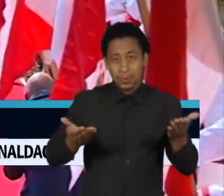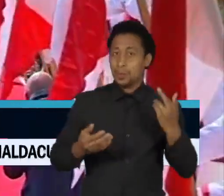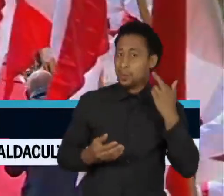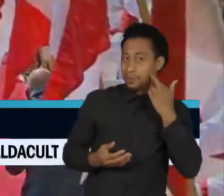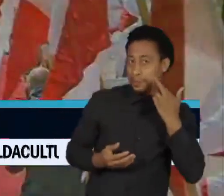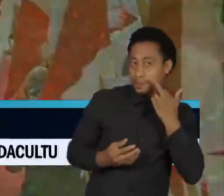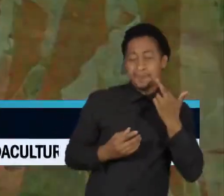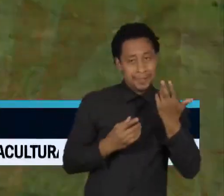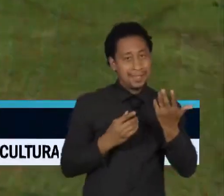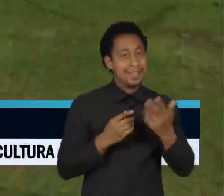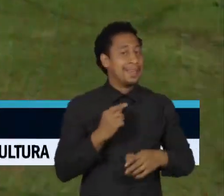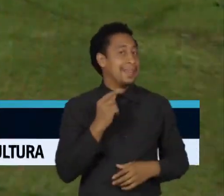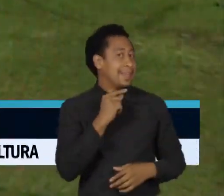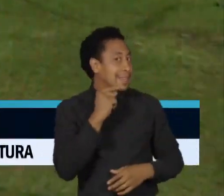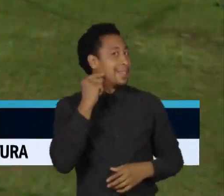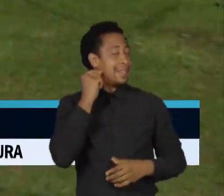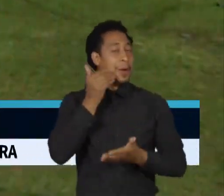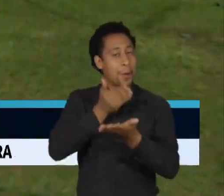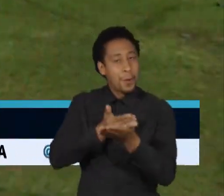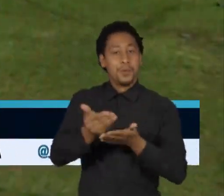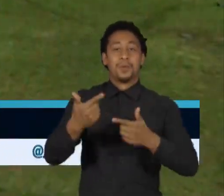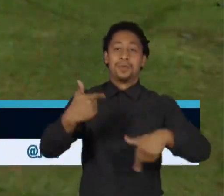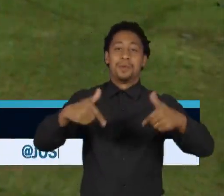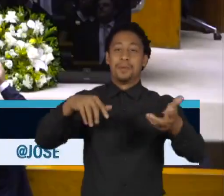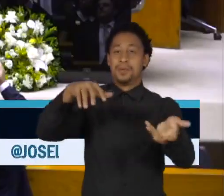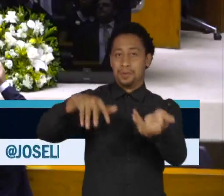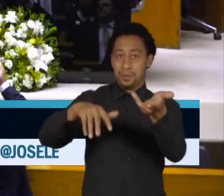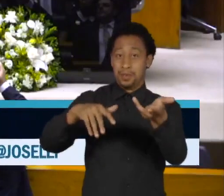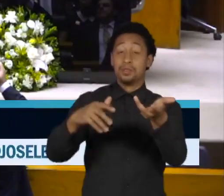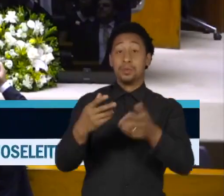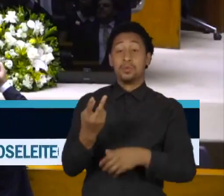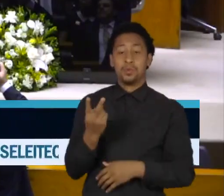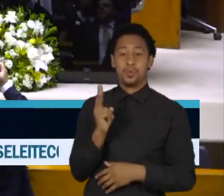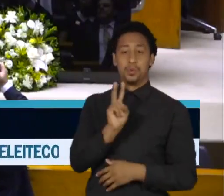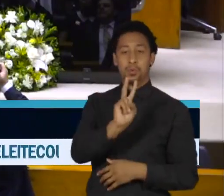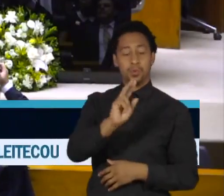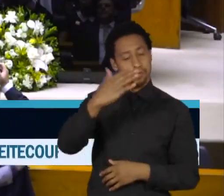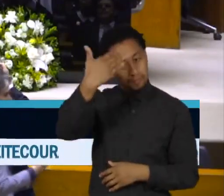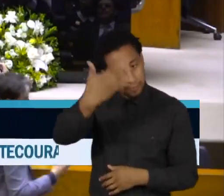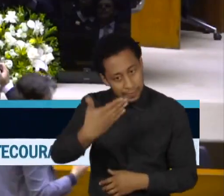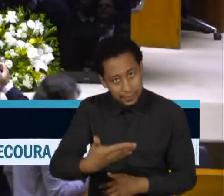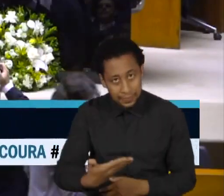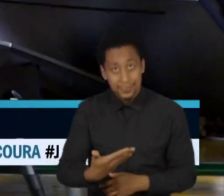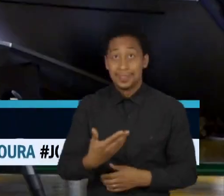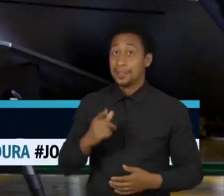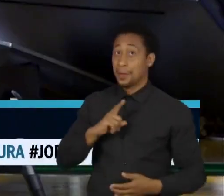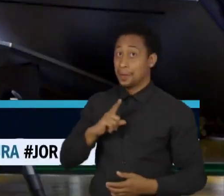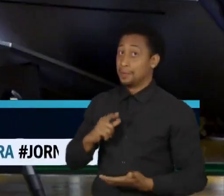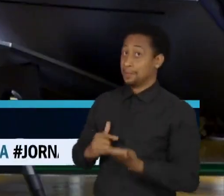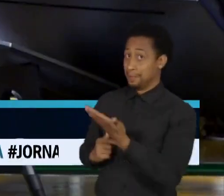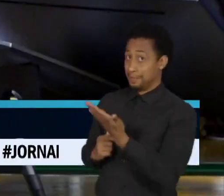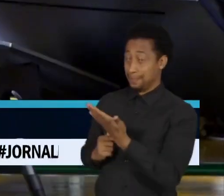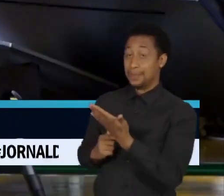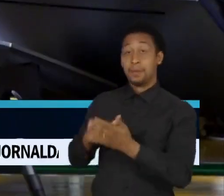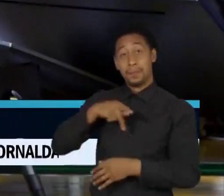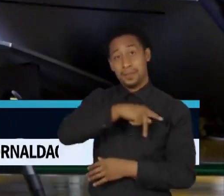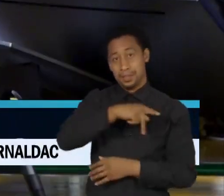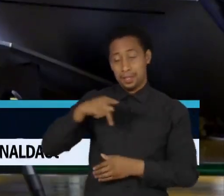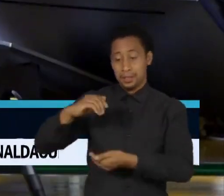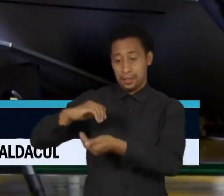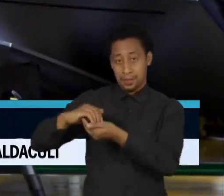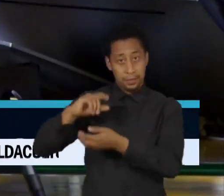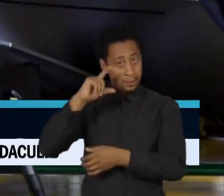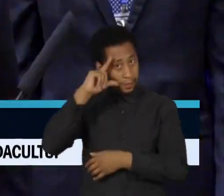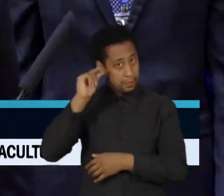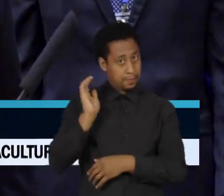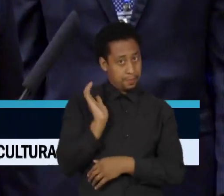legislativo no Congresso Nacional. A cerimônia em conjunto no plenário da Câmara foi acompanhada pela presidente do STF, ministra